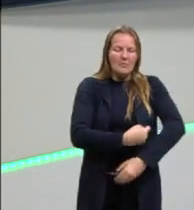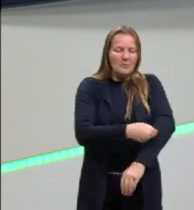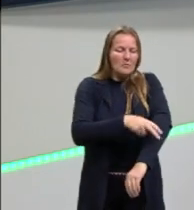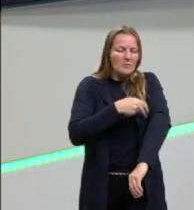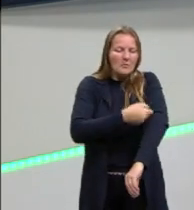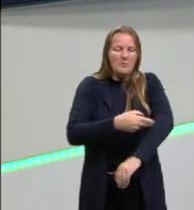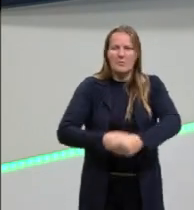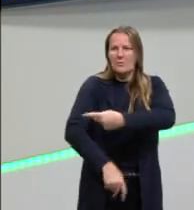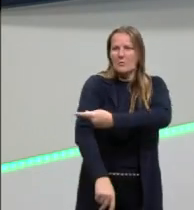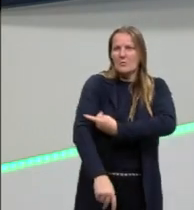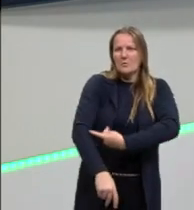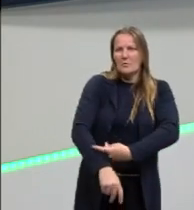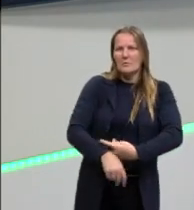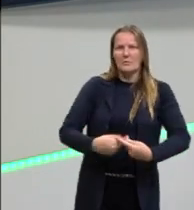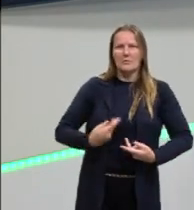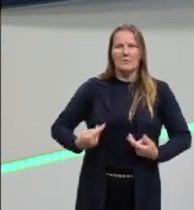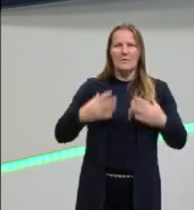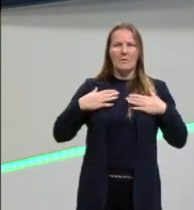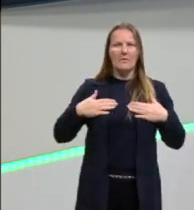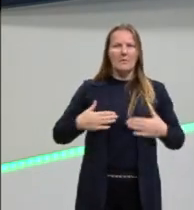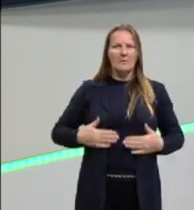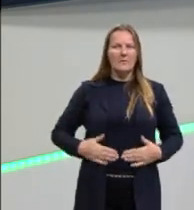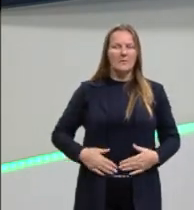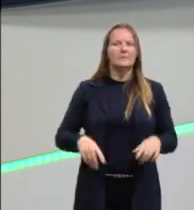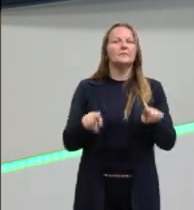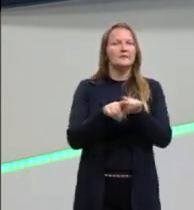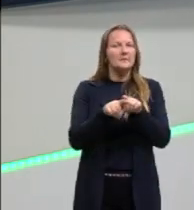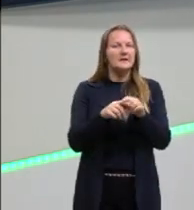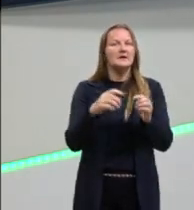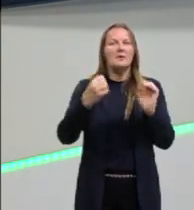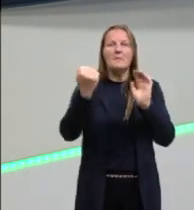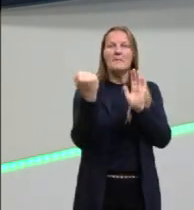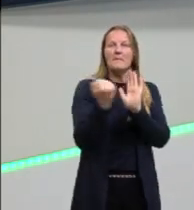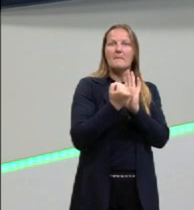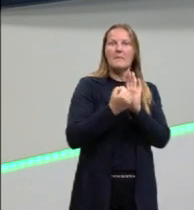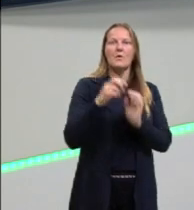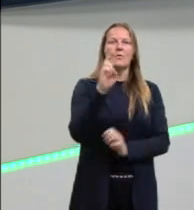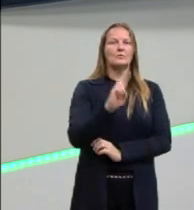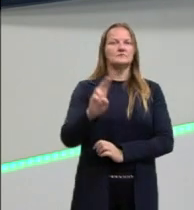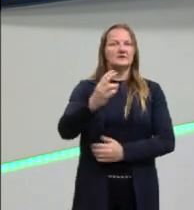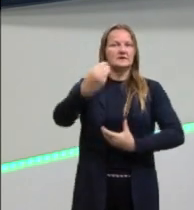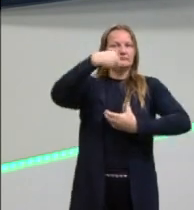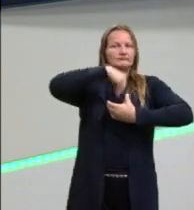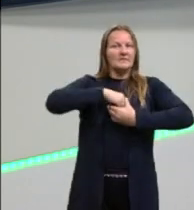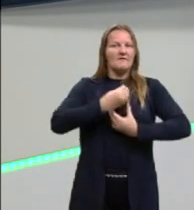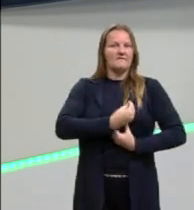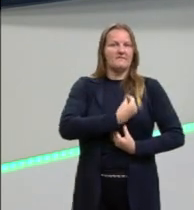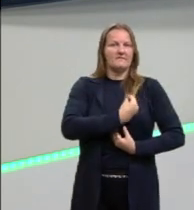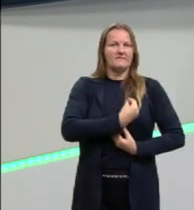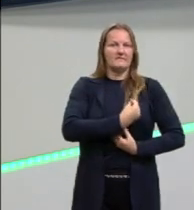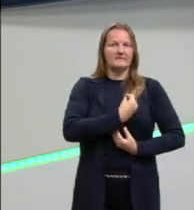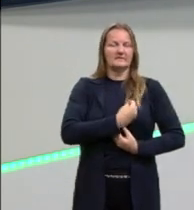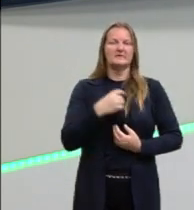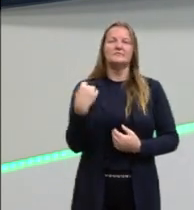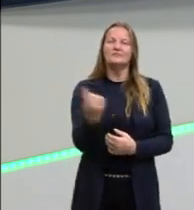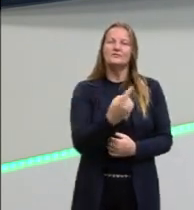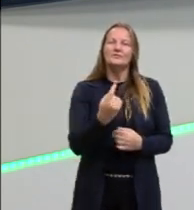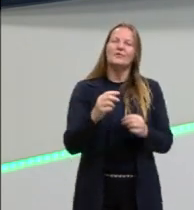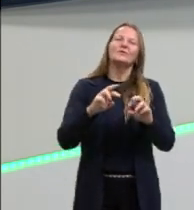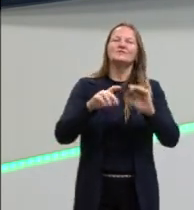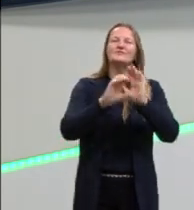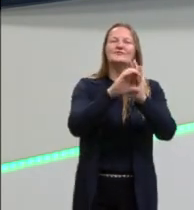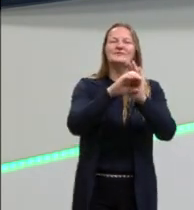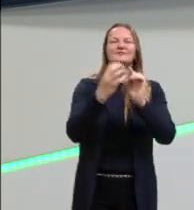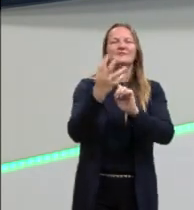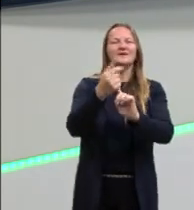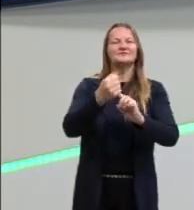também pertence a rituais. Quer dizer, ela é uma arte utilitária, diferente do nosso conceito de